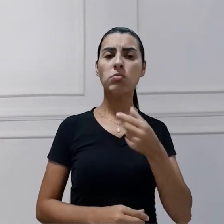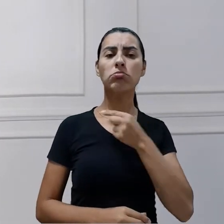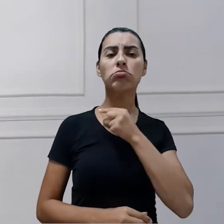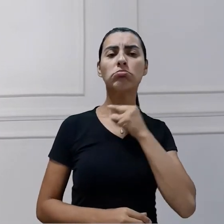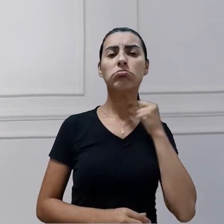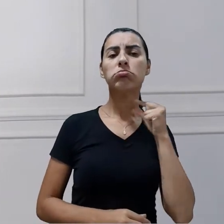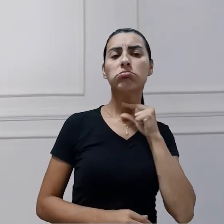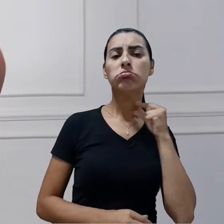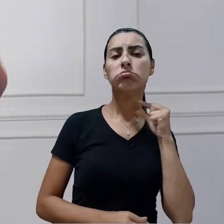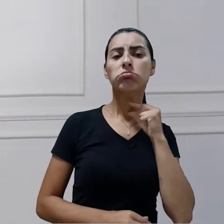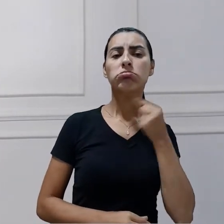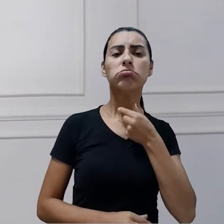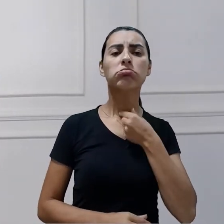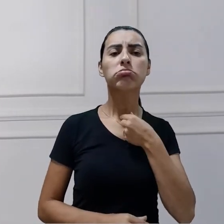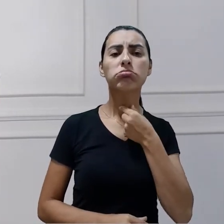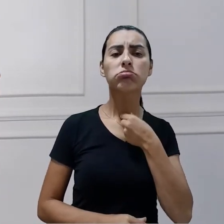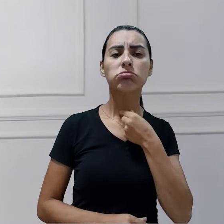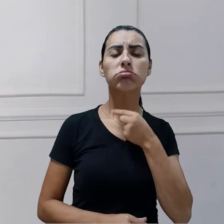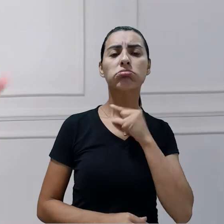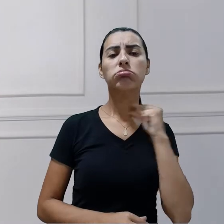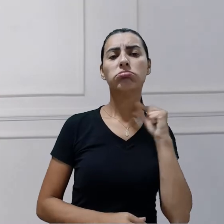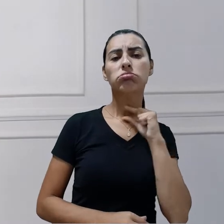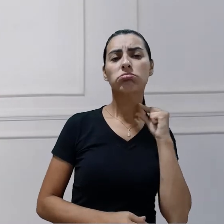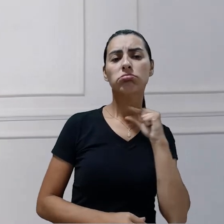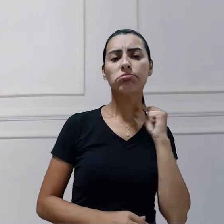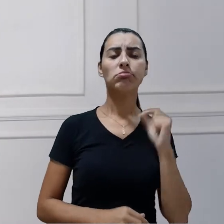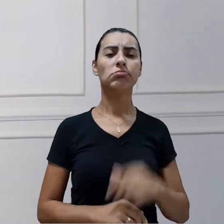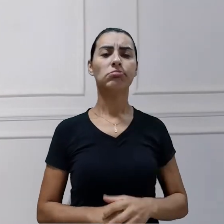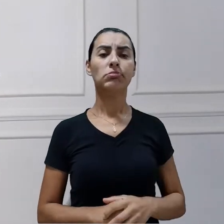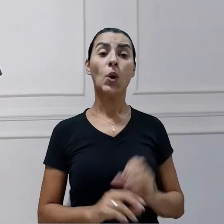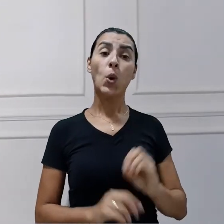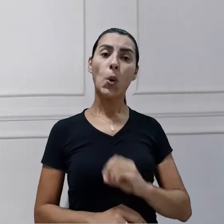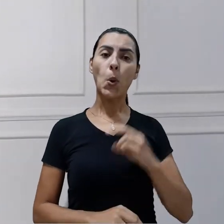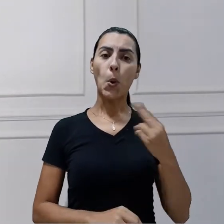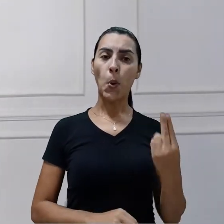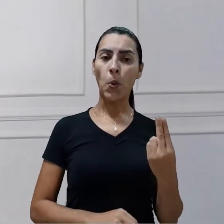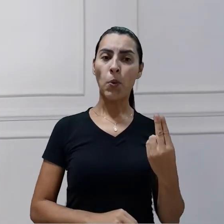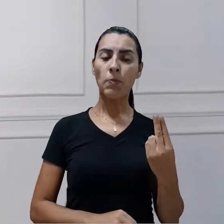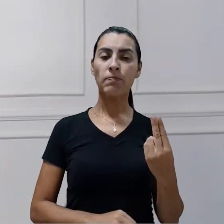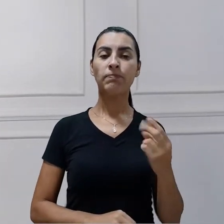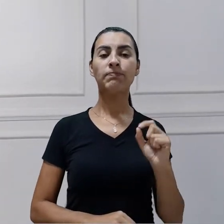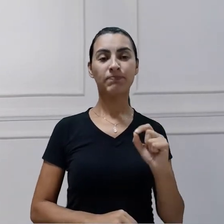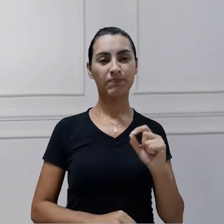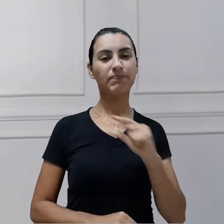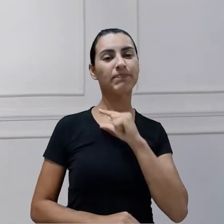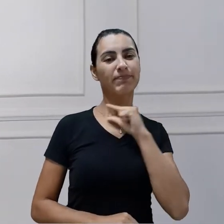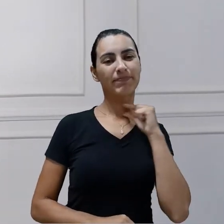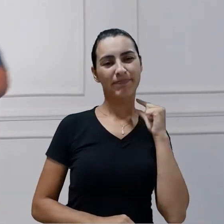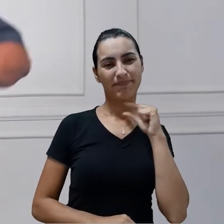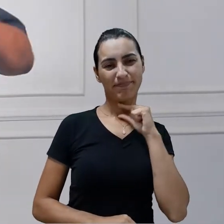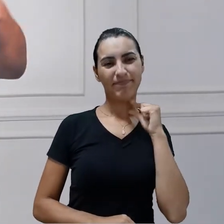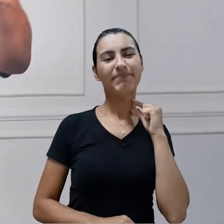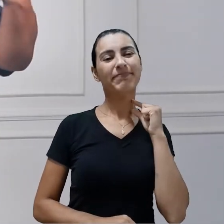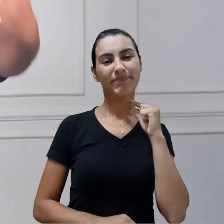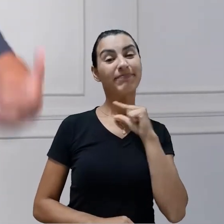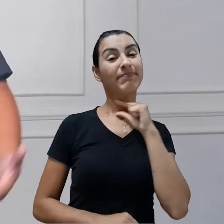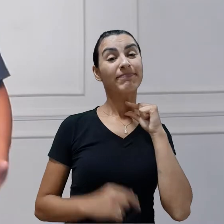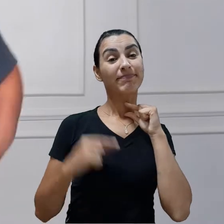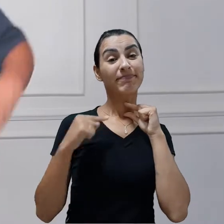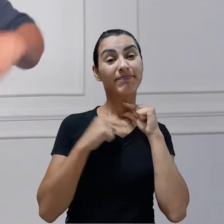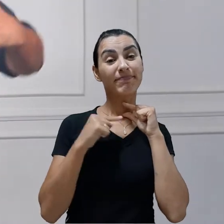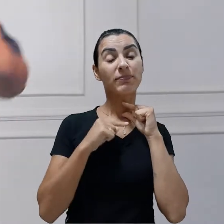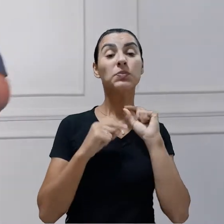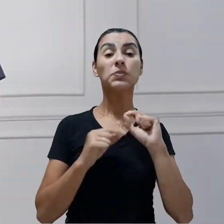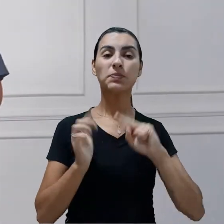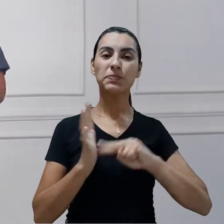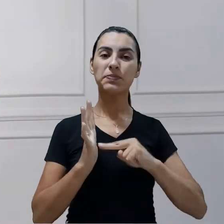Estados Unidos, já se utilizava um outro tipo de colarinho, que é o clérgima. O clérgima